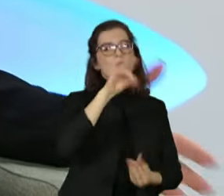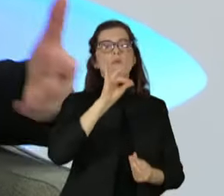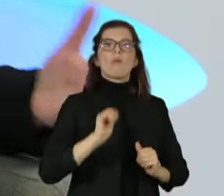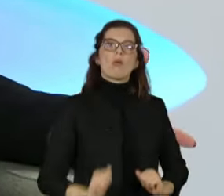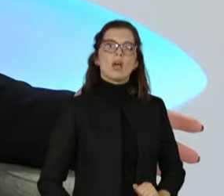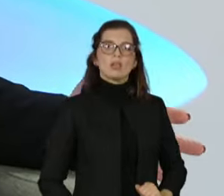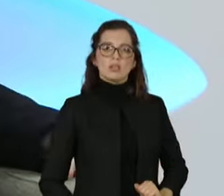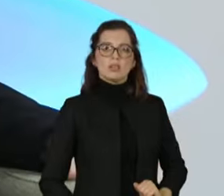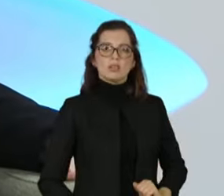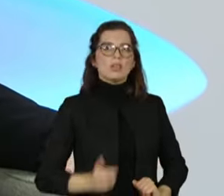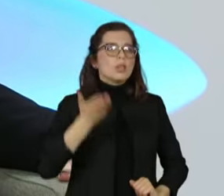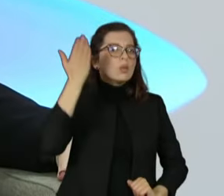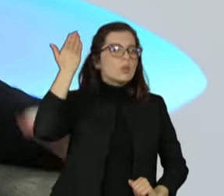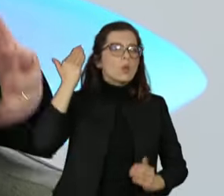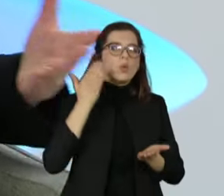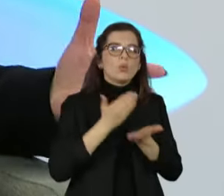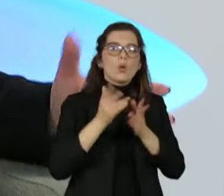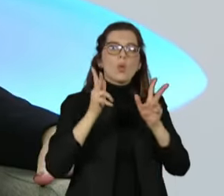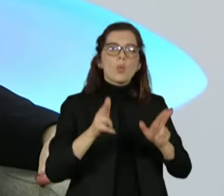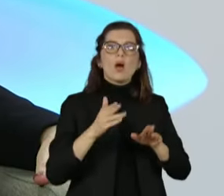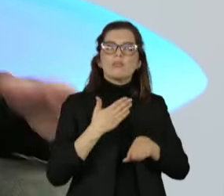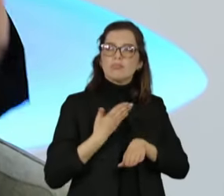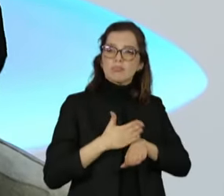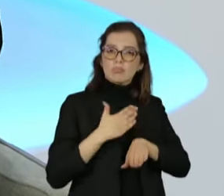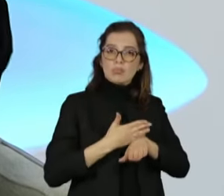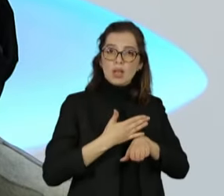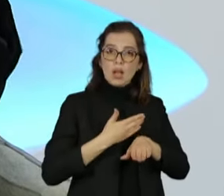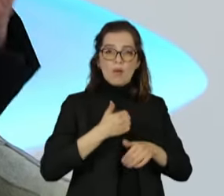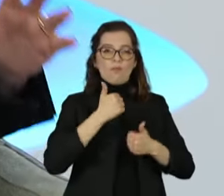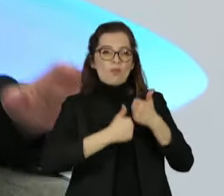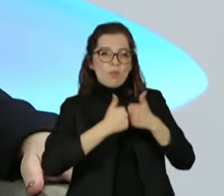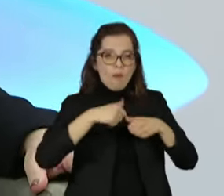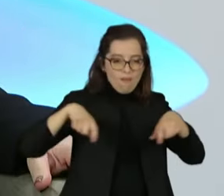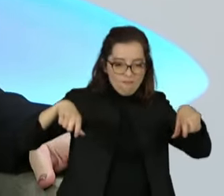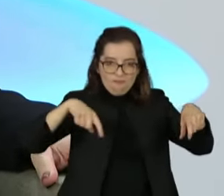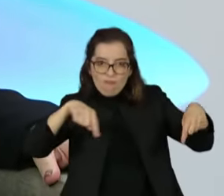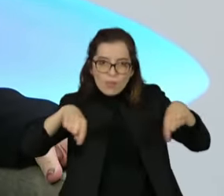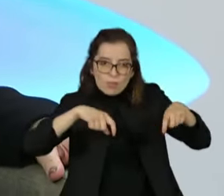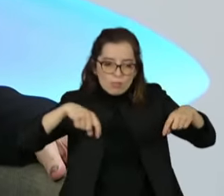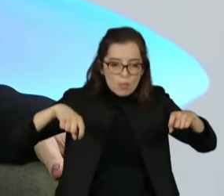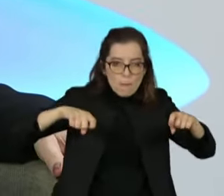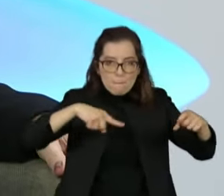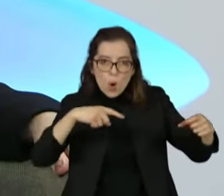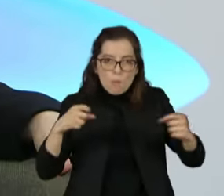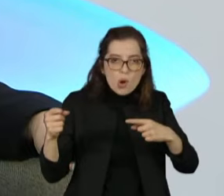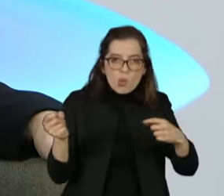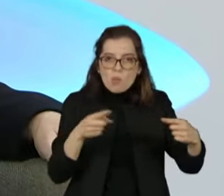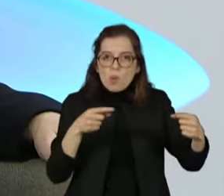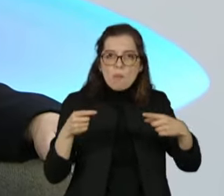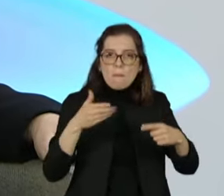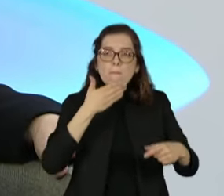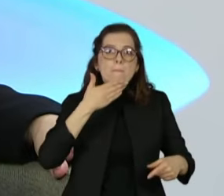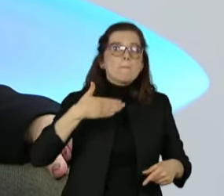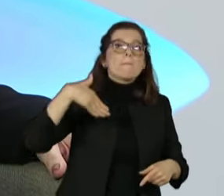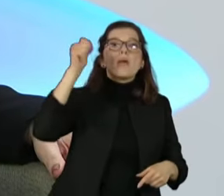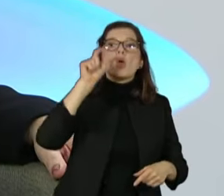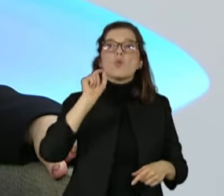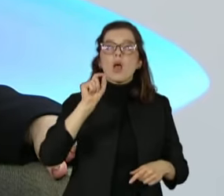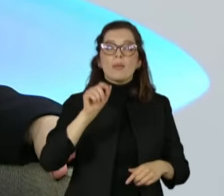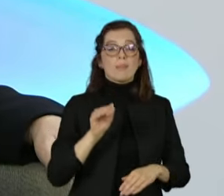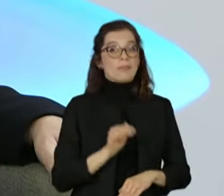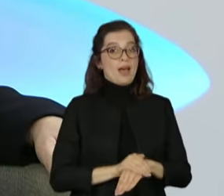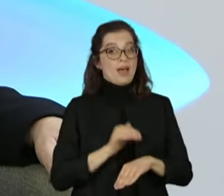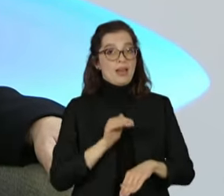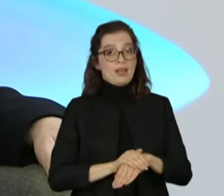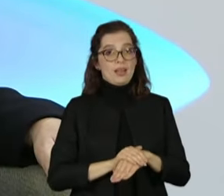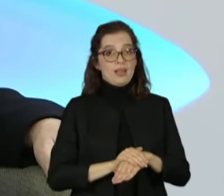treino, jogo é jogo e eu estou pronta para jogar. Tenho os melhores como a nossa Mara Gabrilli, que é a nossa candidata à vice-presidente da